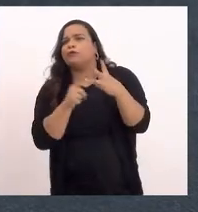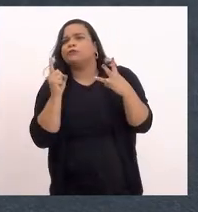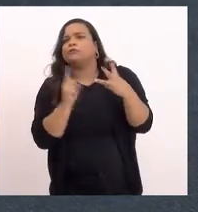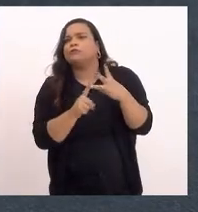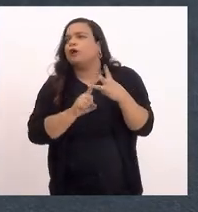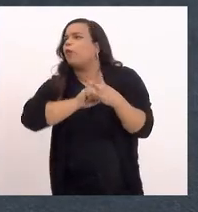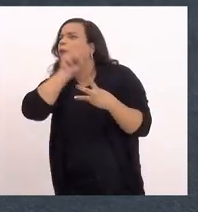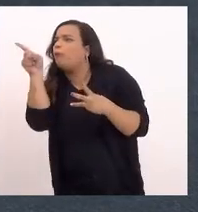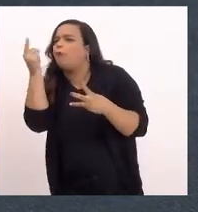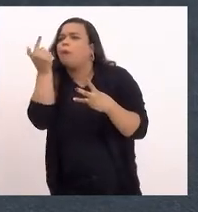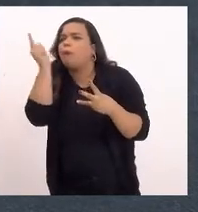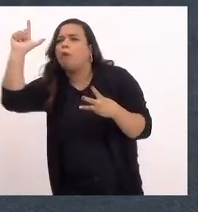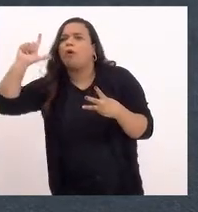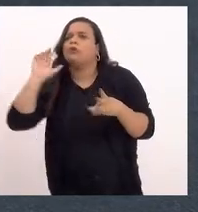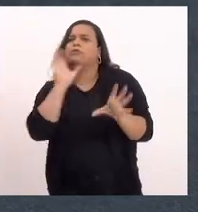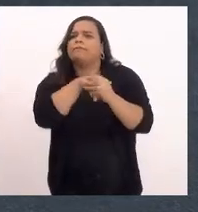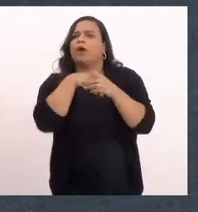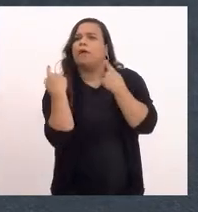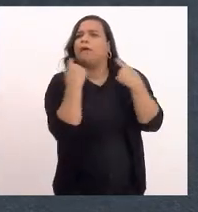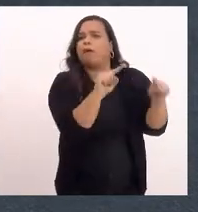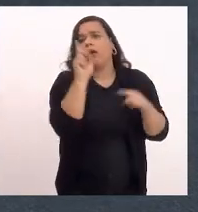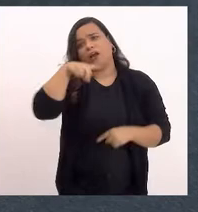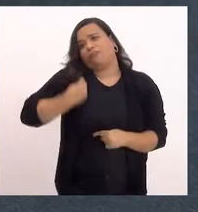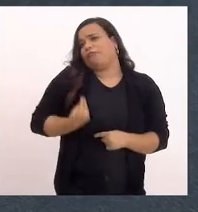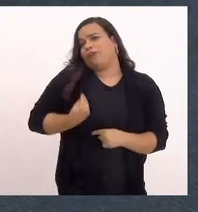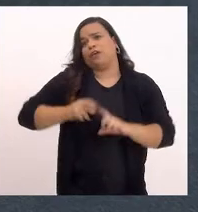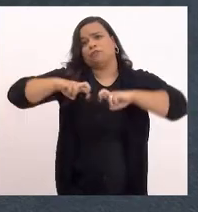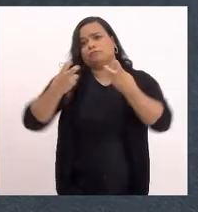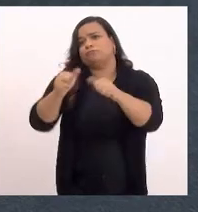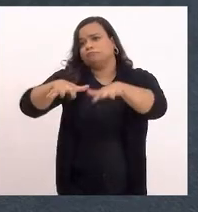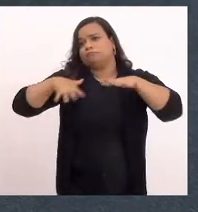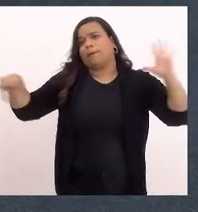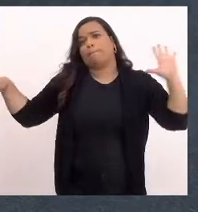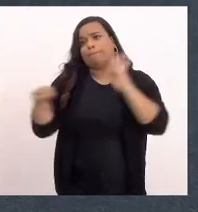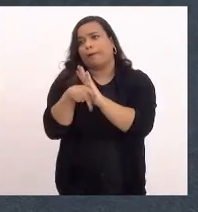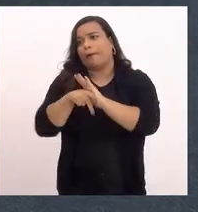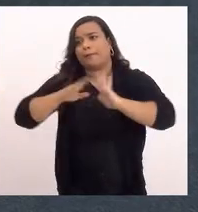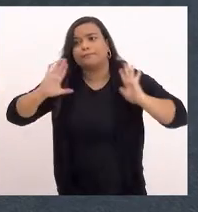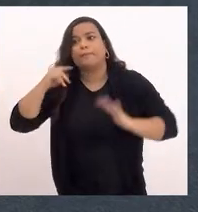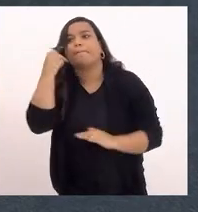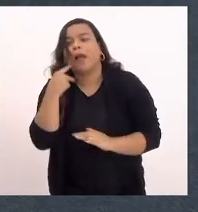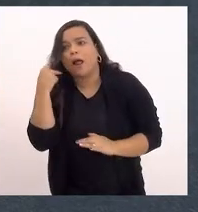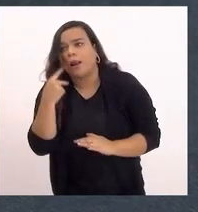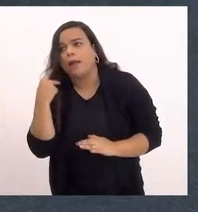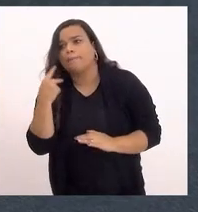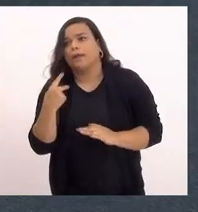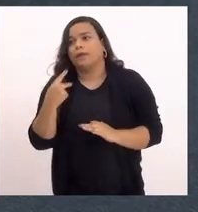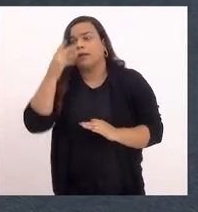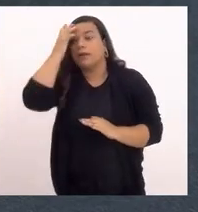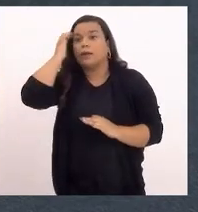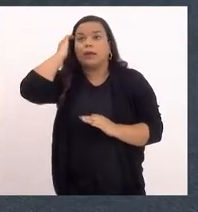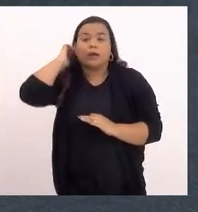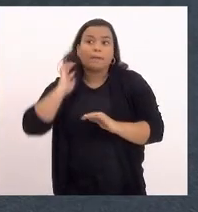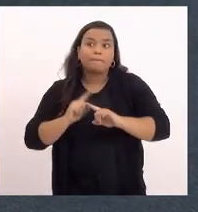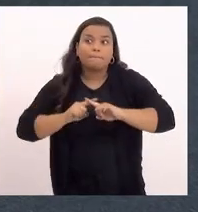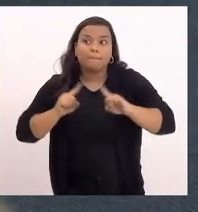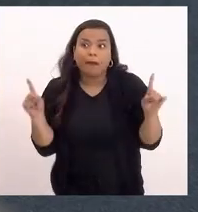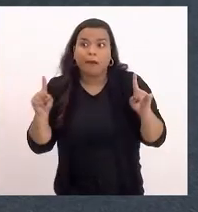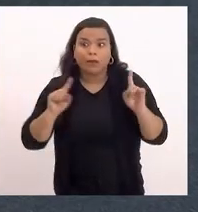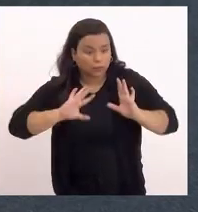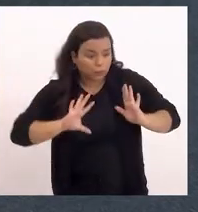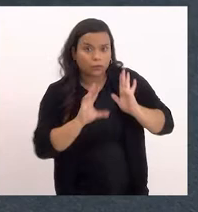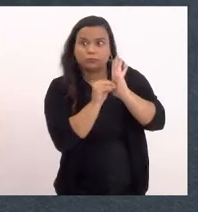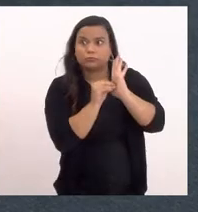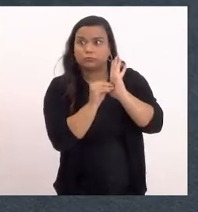contra. Isto é da vida parlamentar. Agora, emenda supressiva de projeto que tem dois